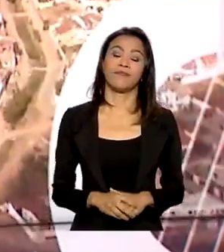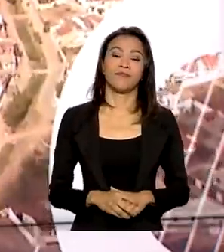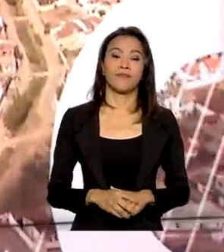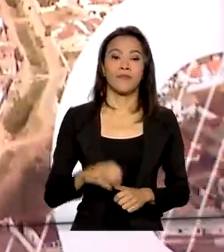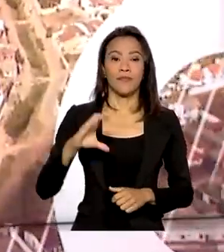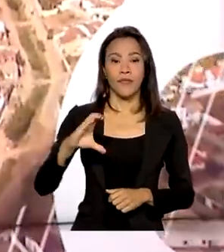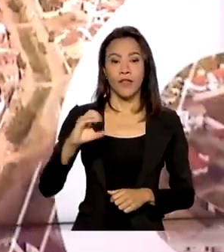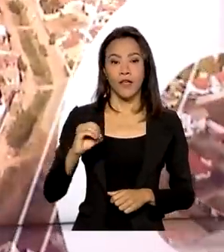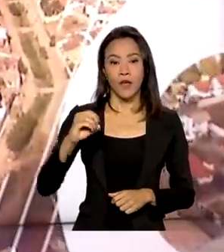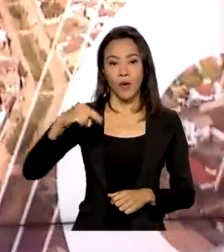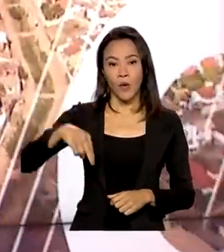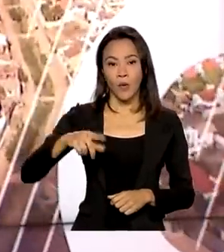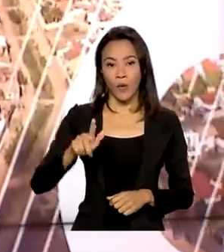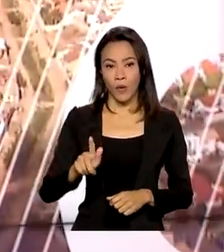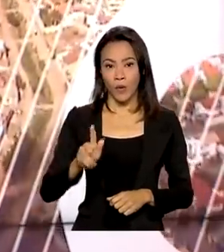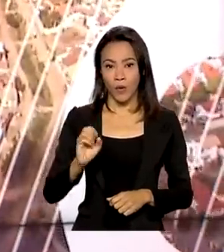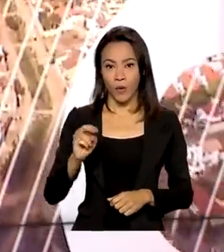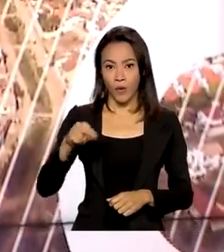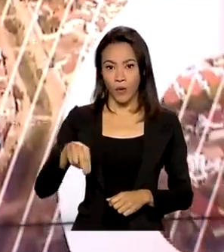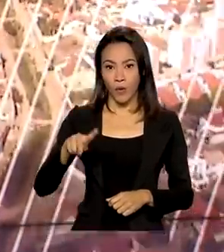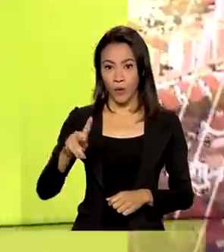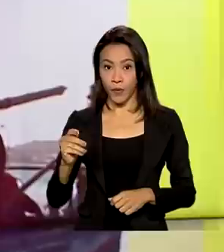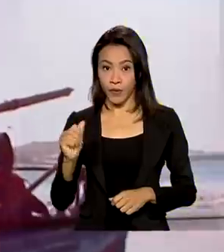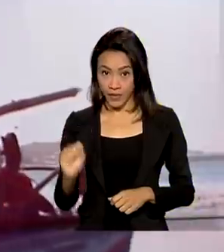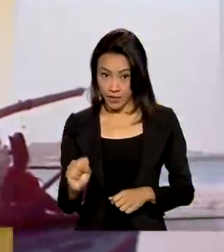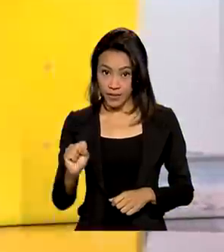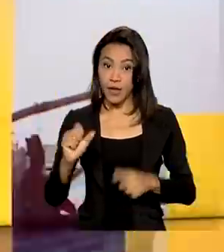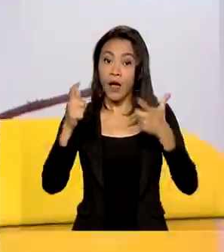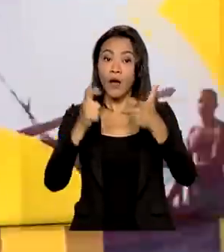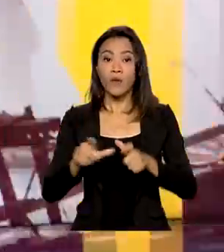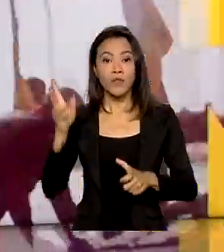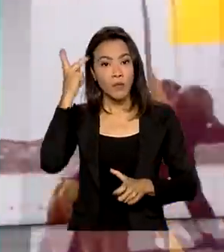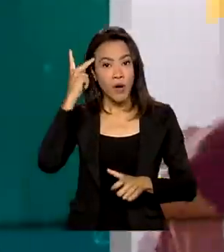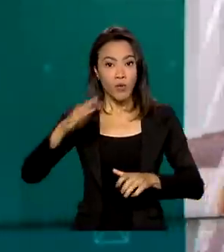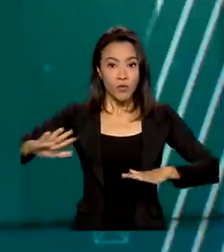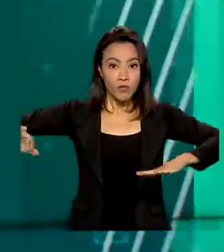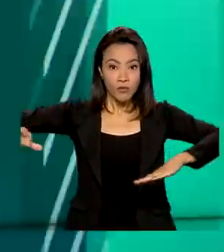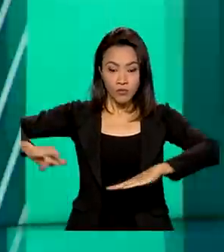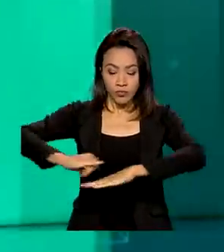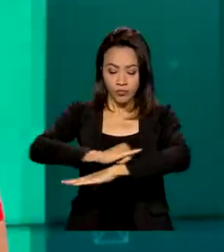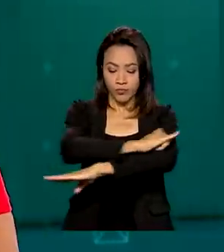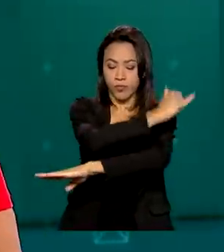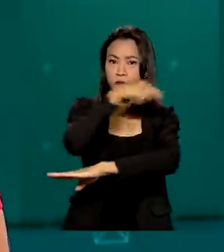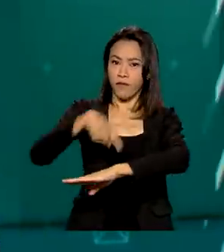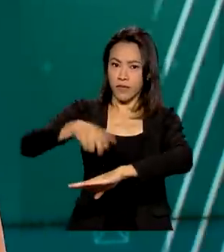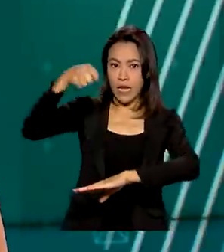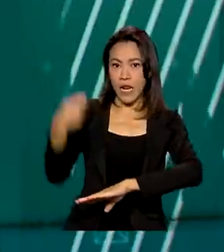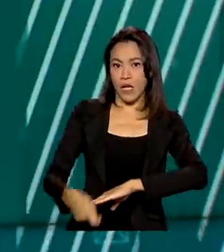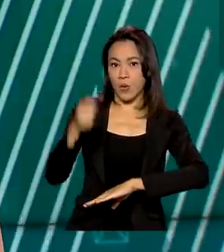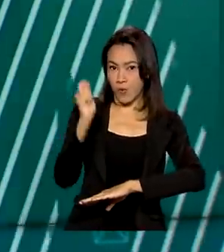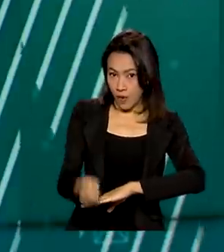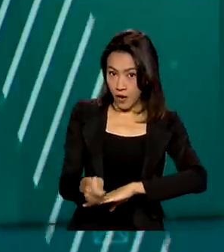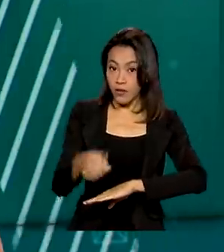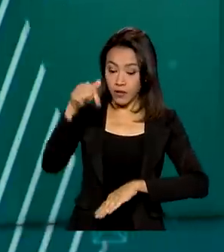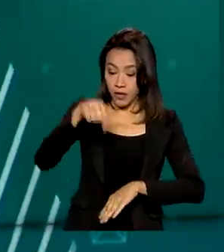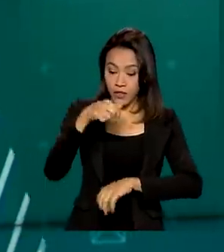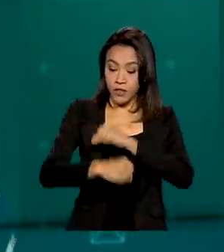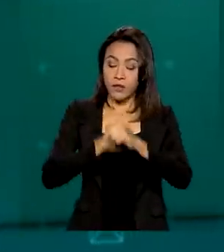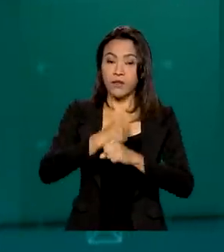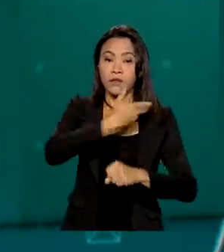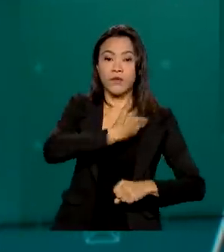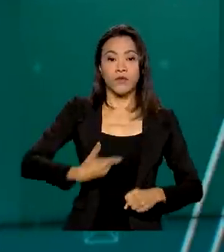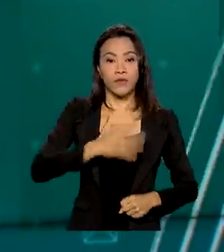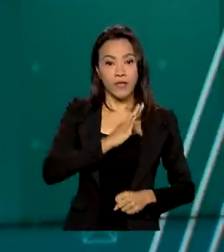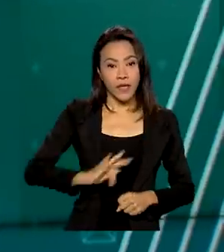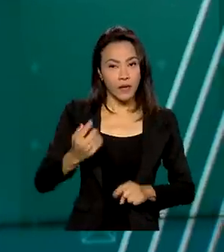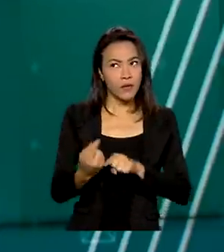Congonhas, em São Paulo, é um dos 15 aeroportos a serem leiloados ainda este ano pelo governo federal. Na última sexta-feira,